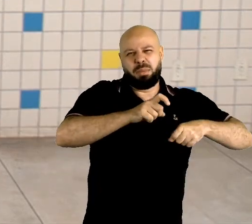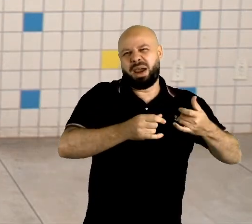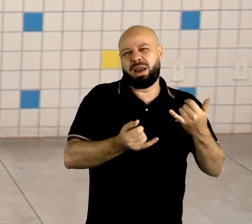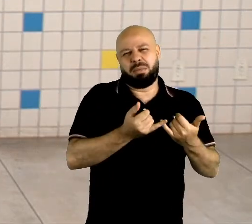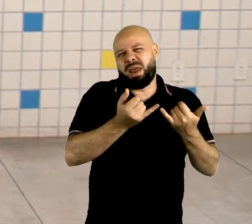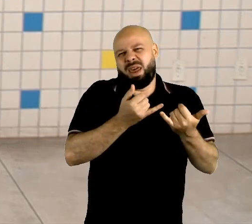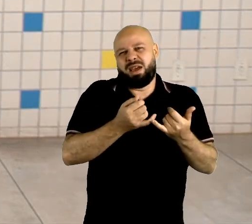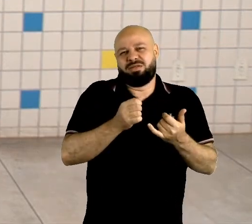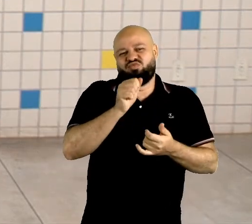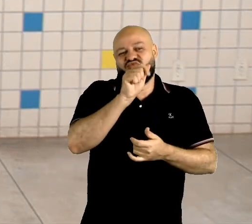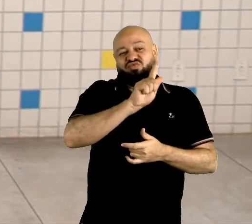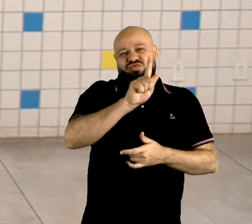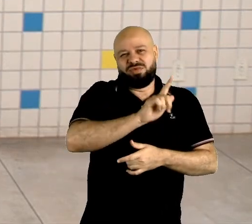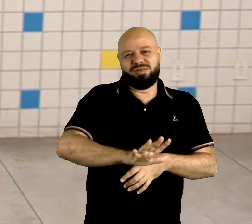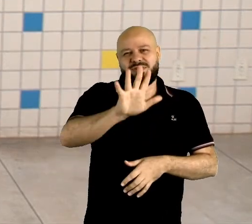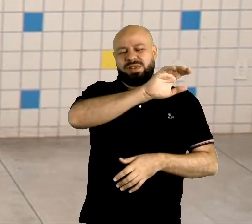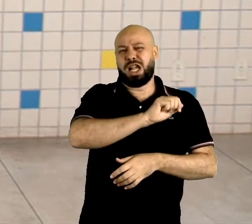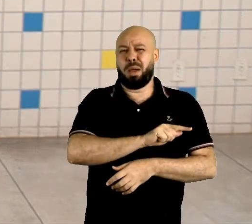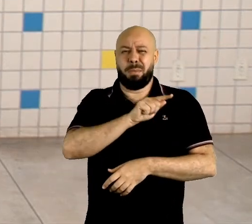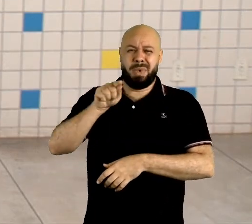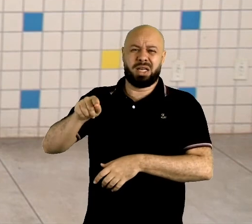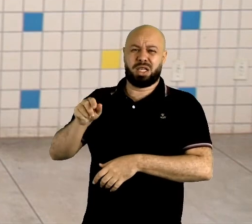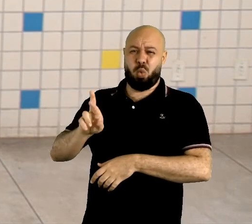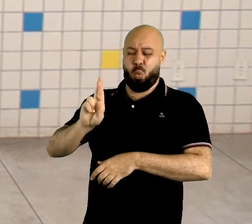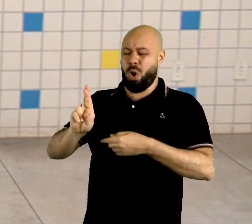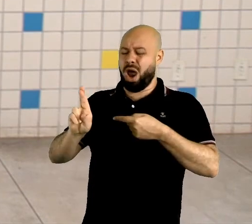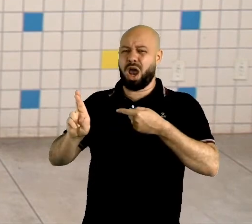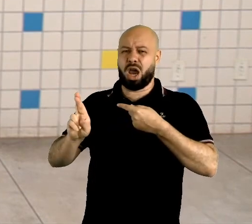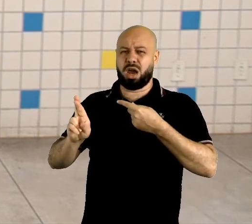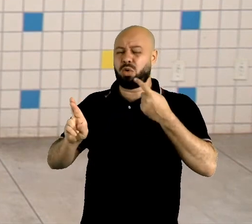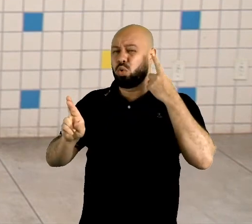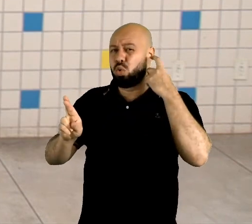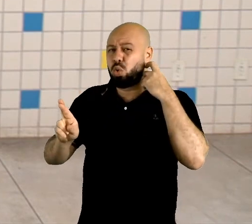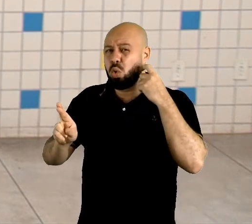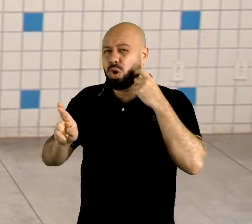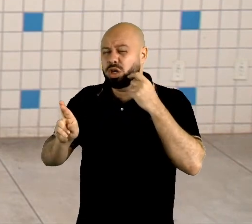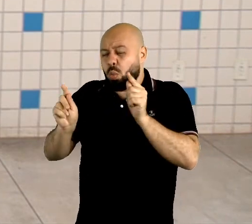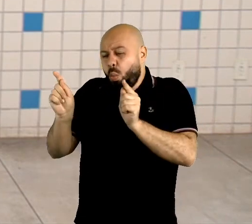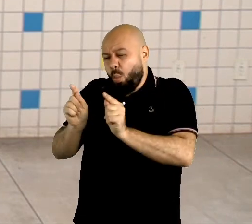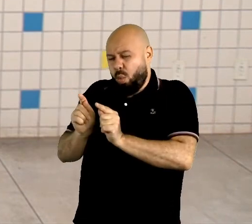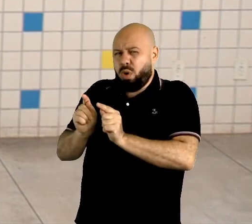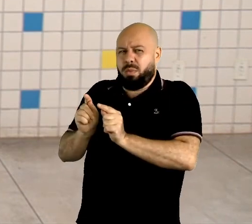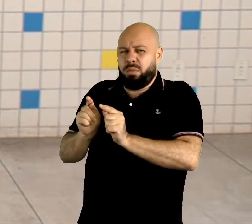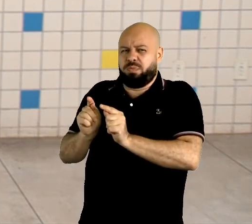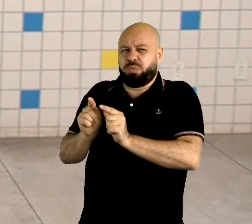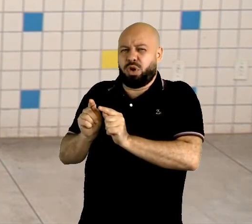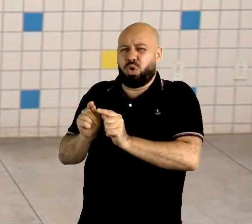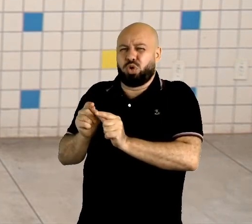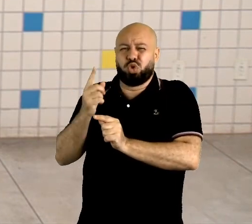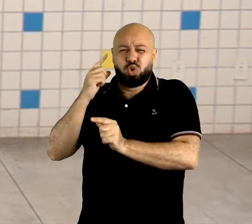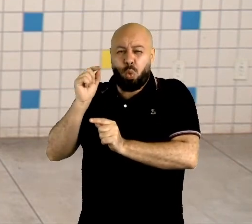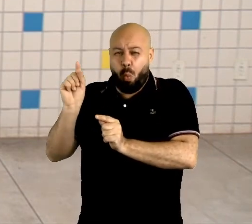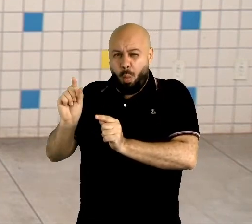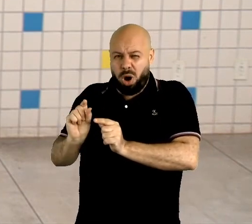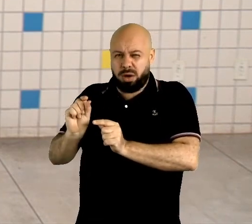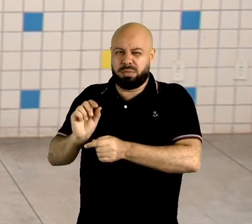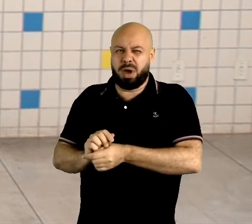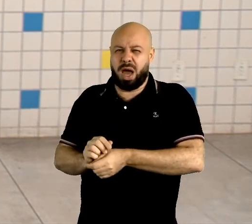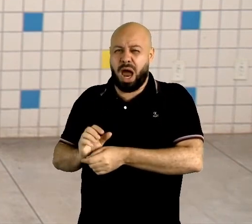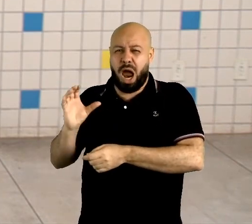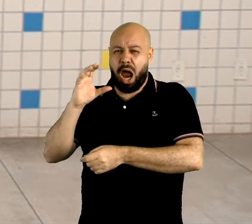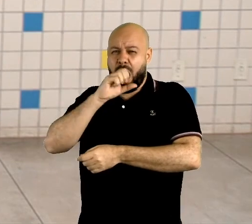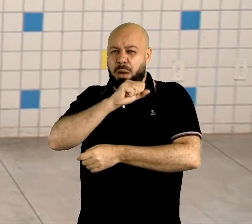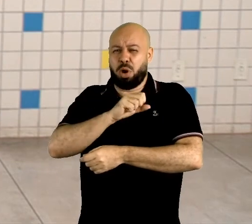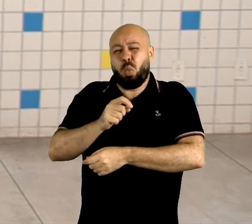britânico já é um R menos sonoro. falo car, né? Então, eu quase não